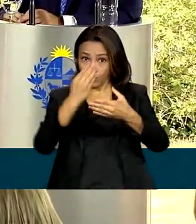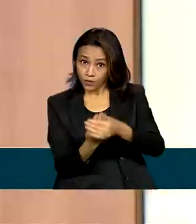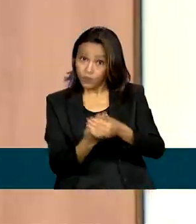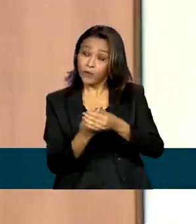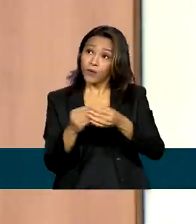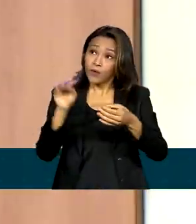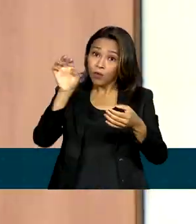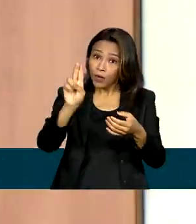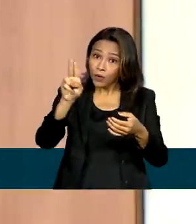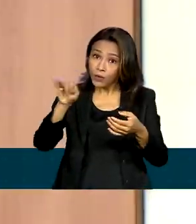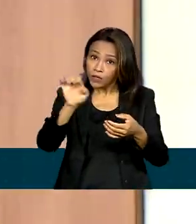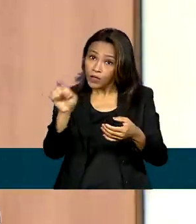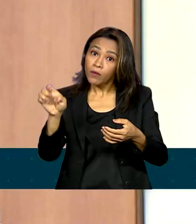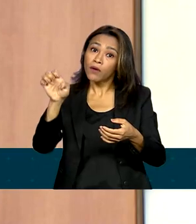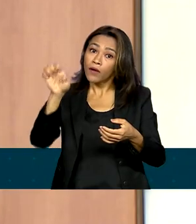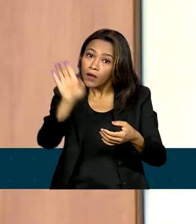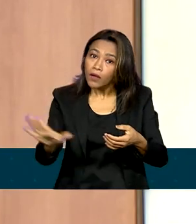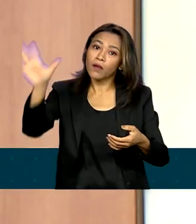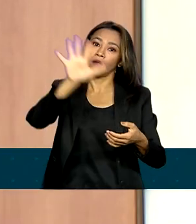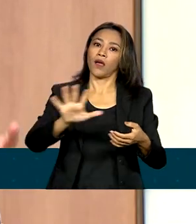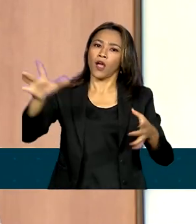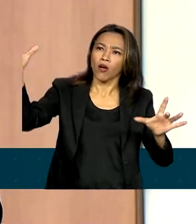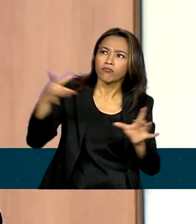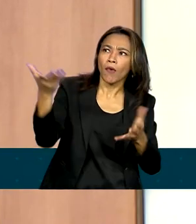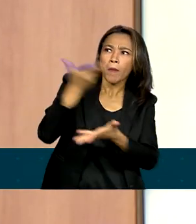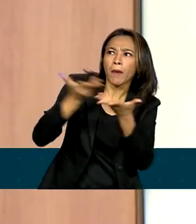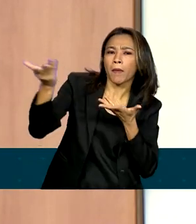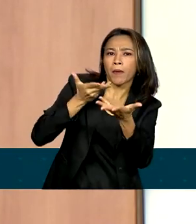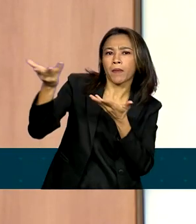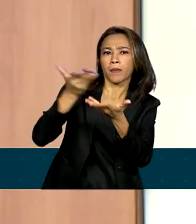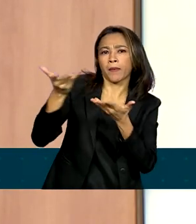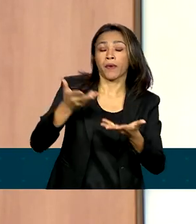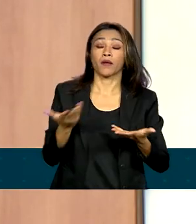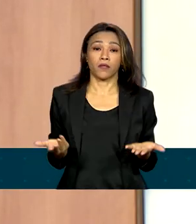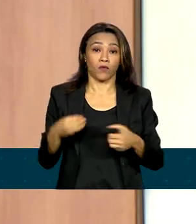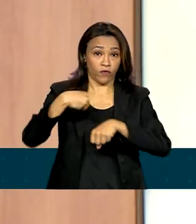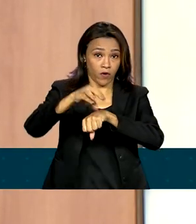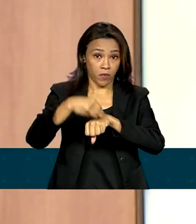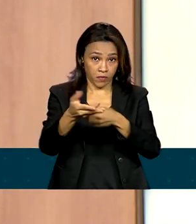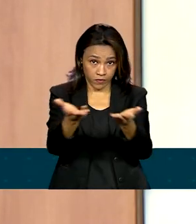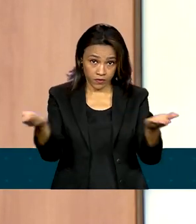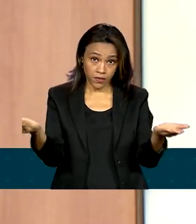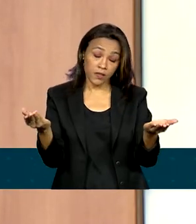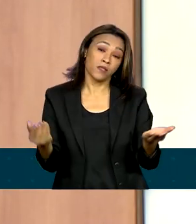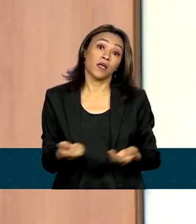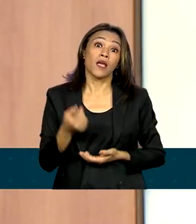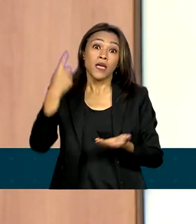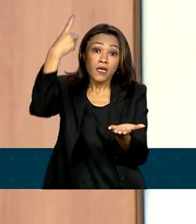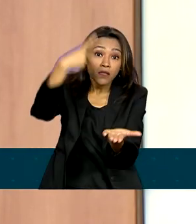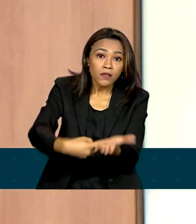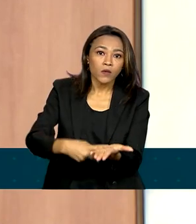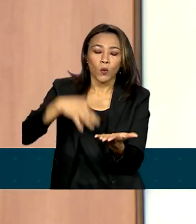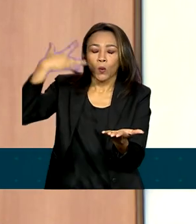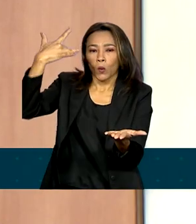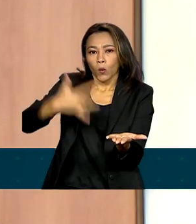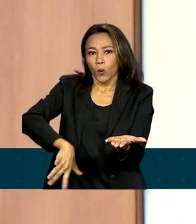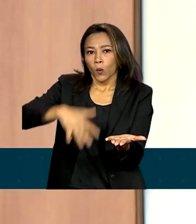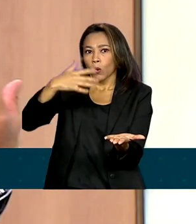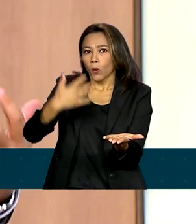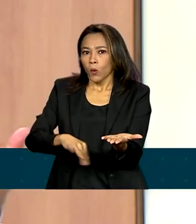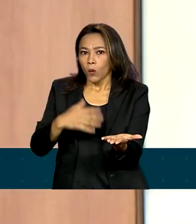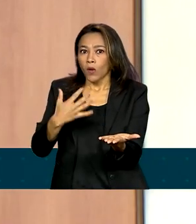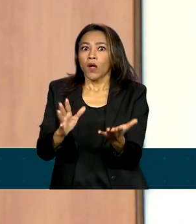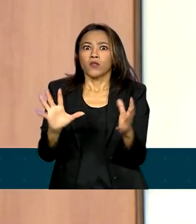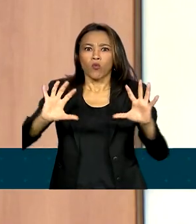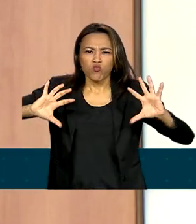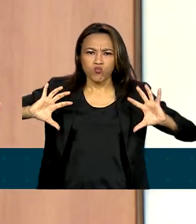Europeia. Então, como nós podemos informar ao nosso telespectador, ambos são acordos gigantes. Estamos falando de